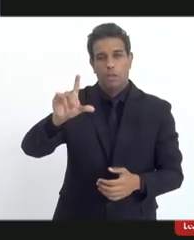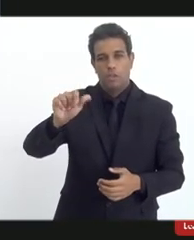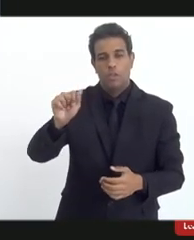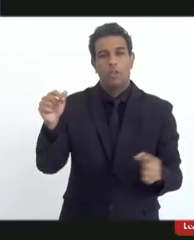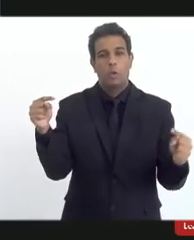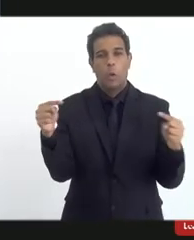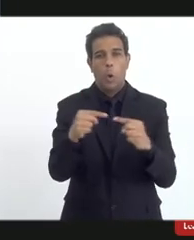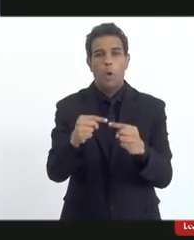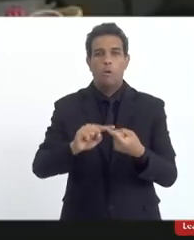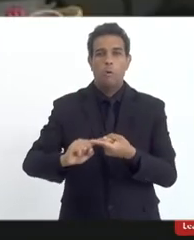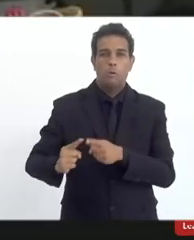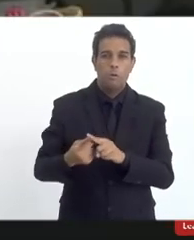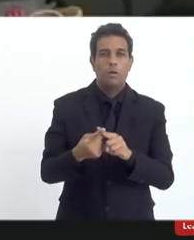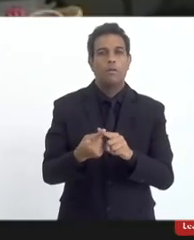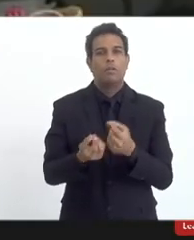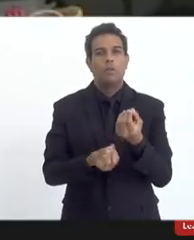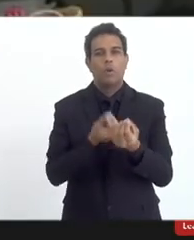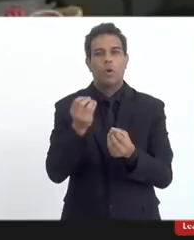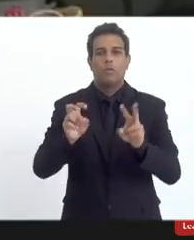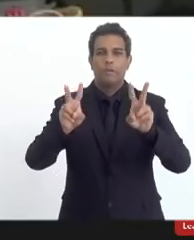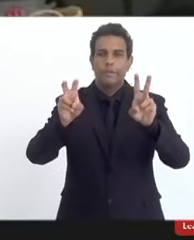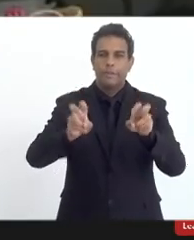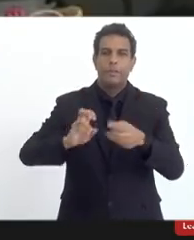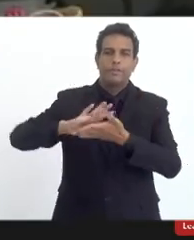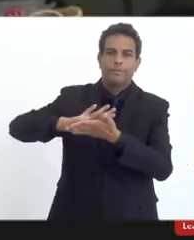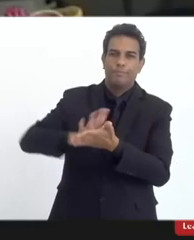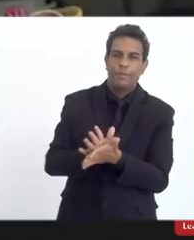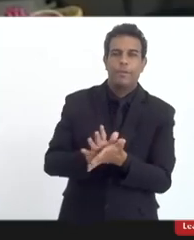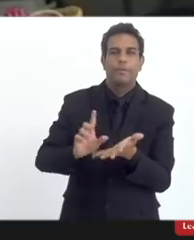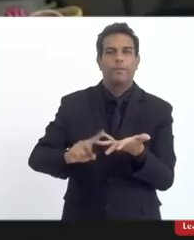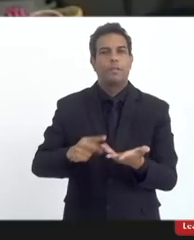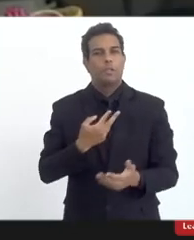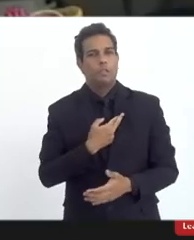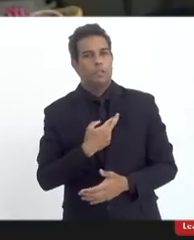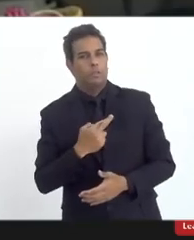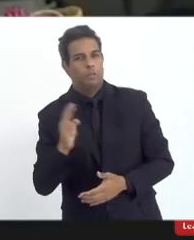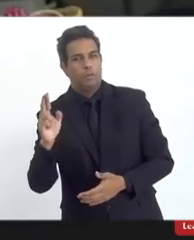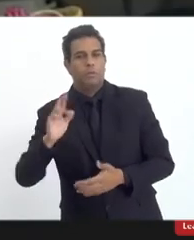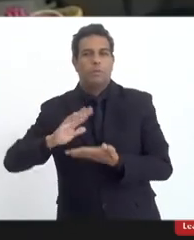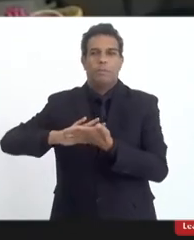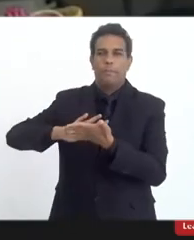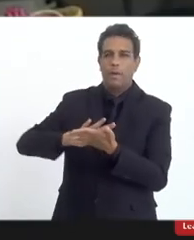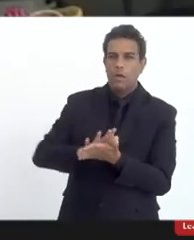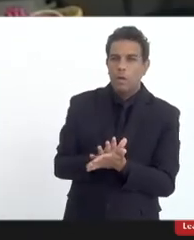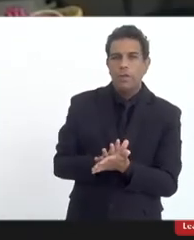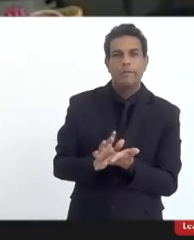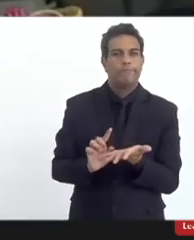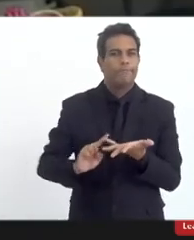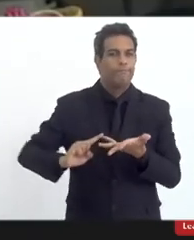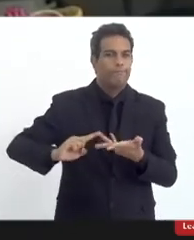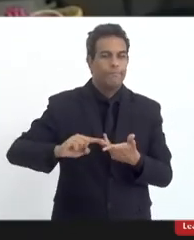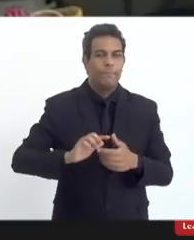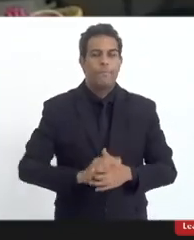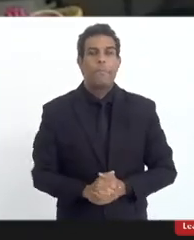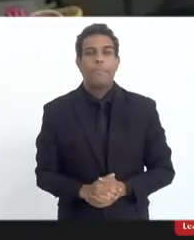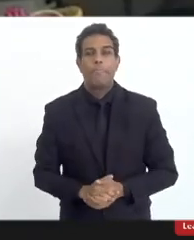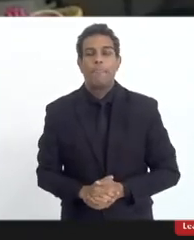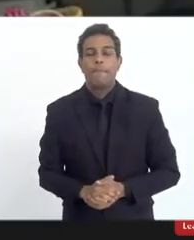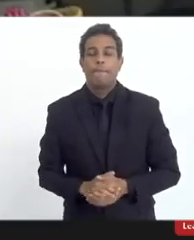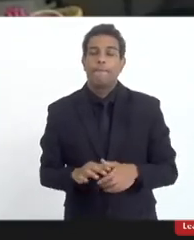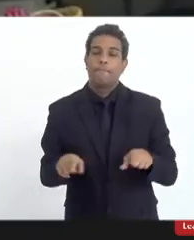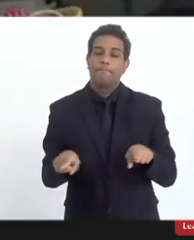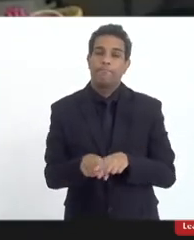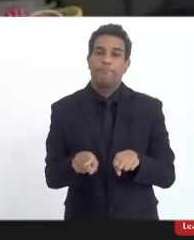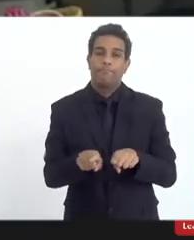trabalha sim sobre o preconceito religioso preconceito racial inclusive